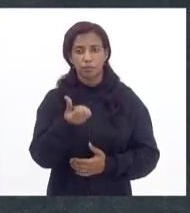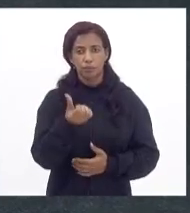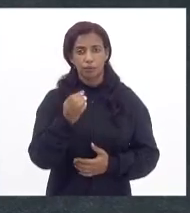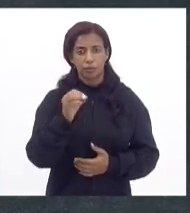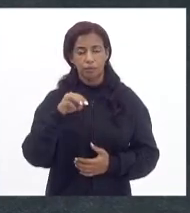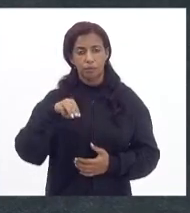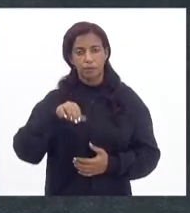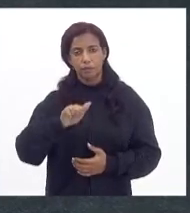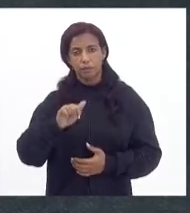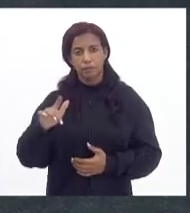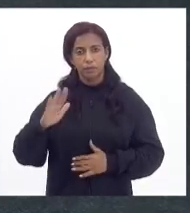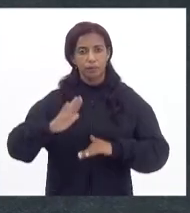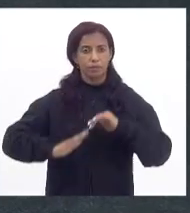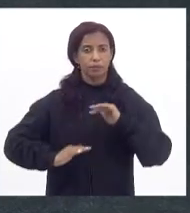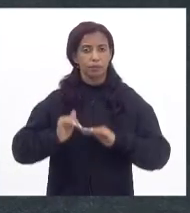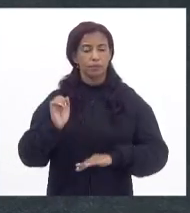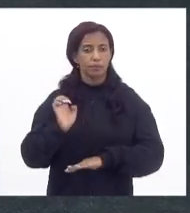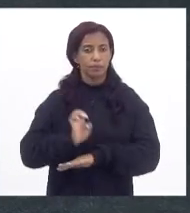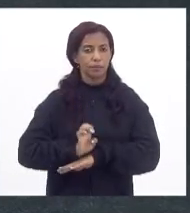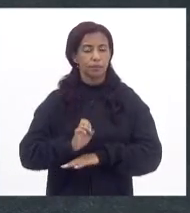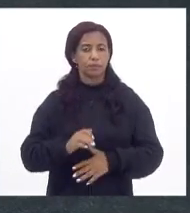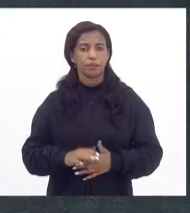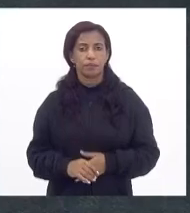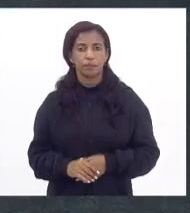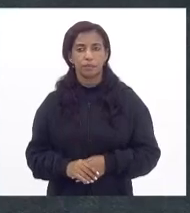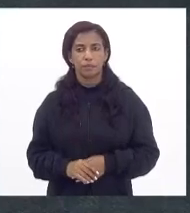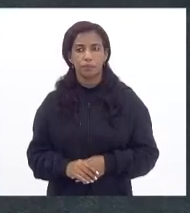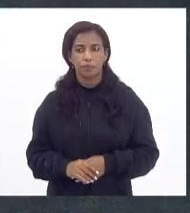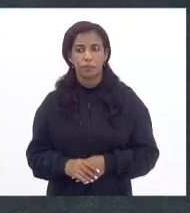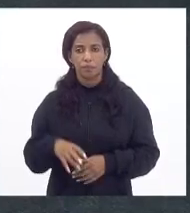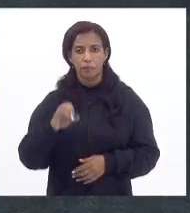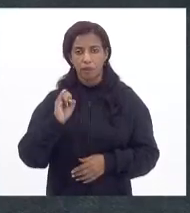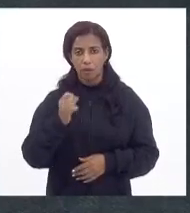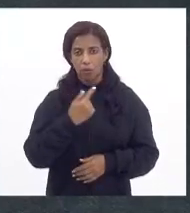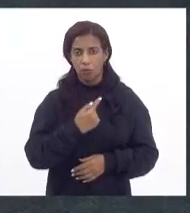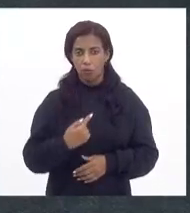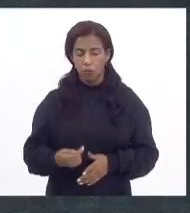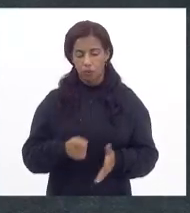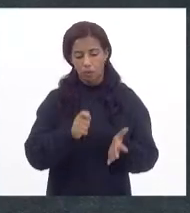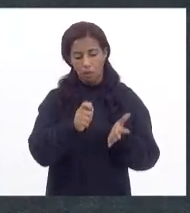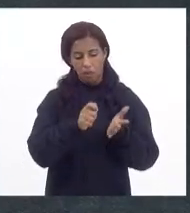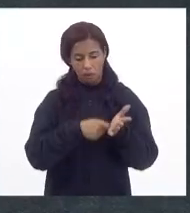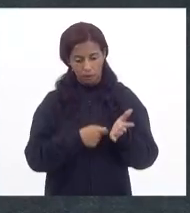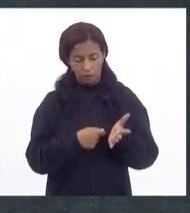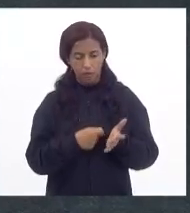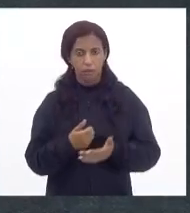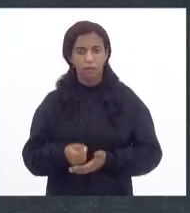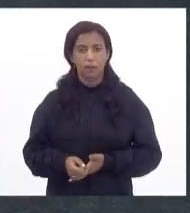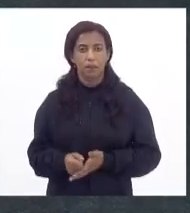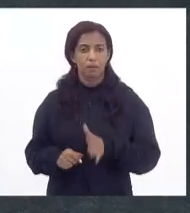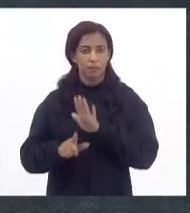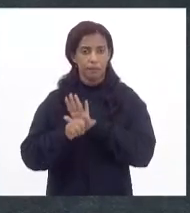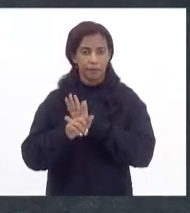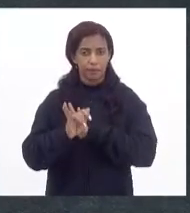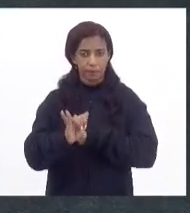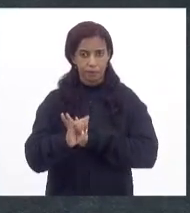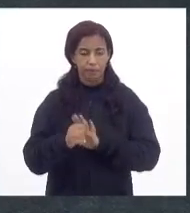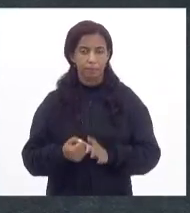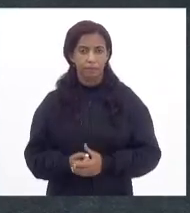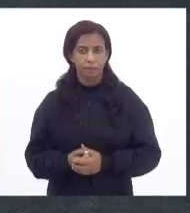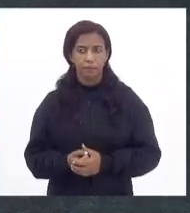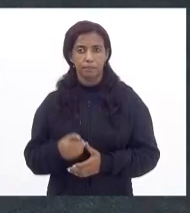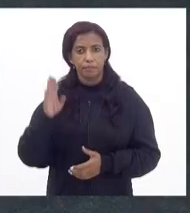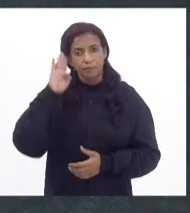60 mil profissionais no nosso Estado. Se o governador sancionar a presente lei, e,